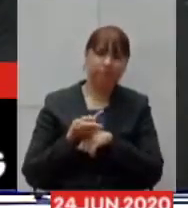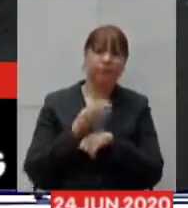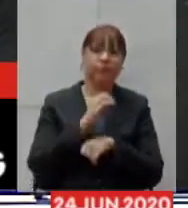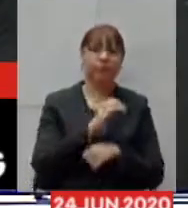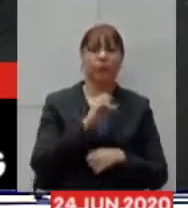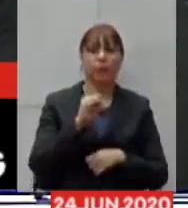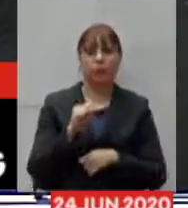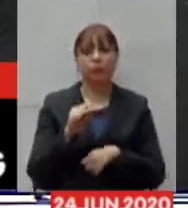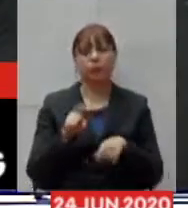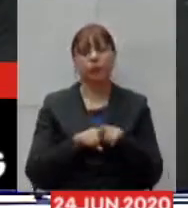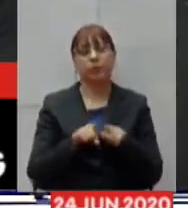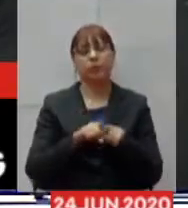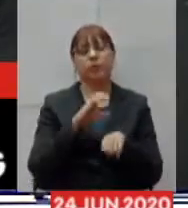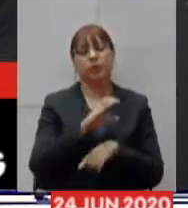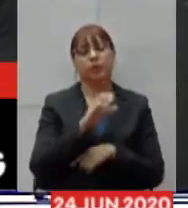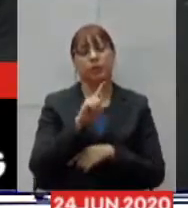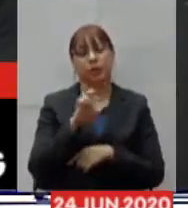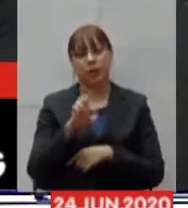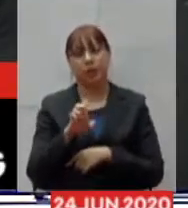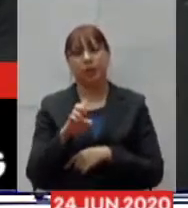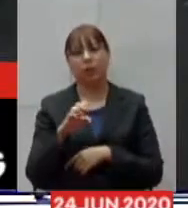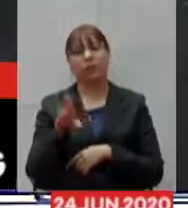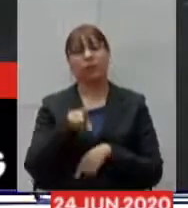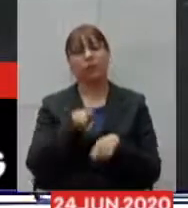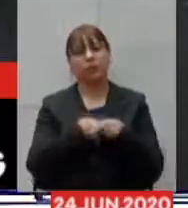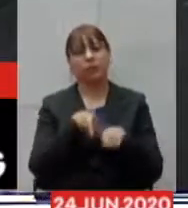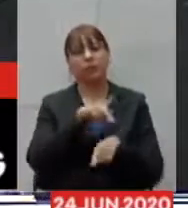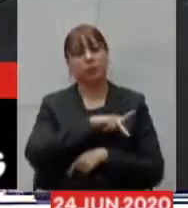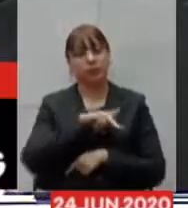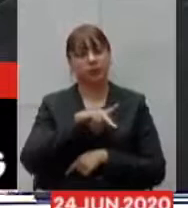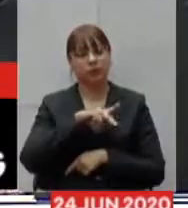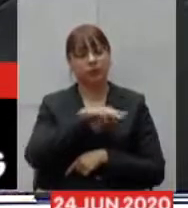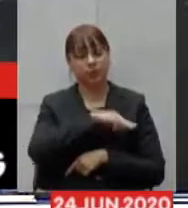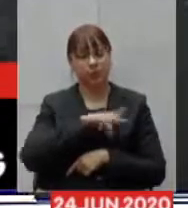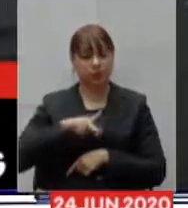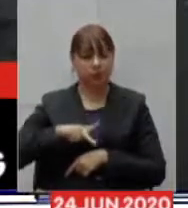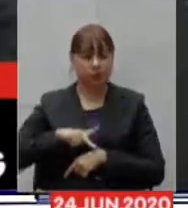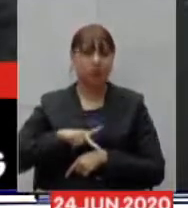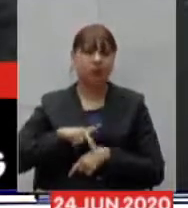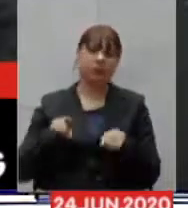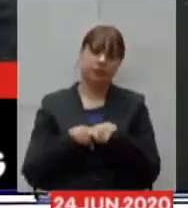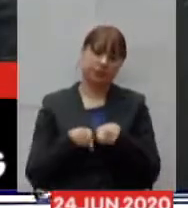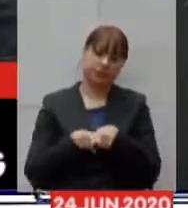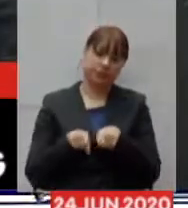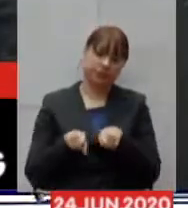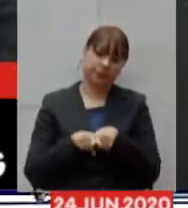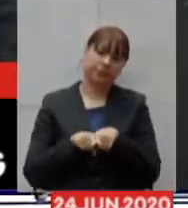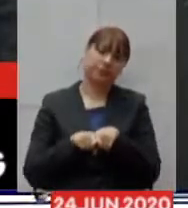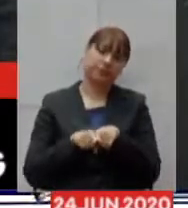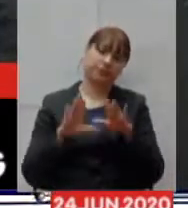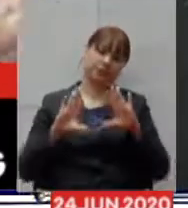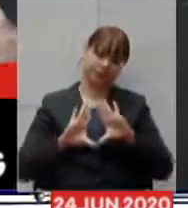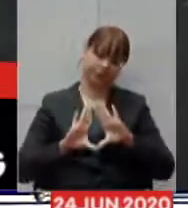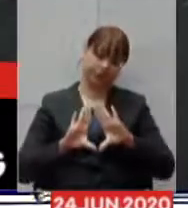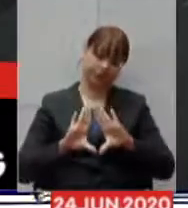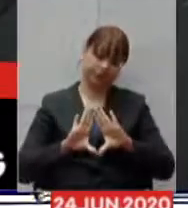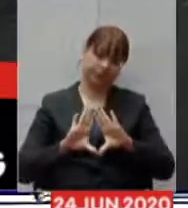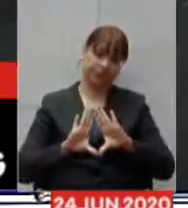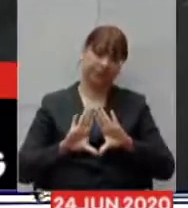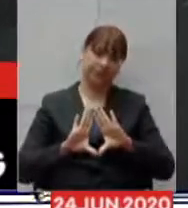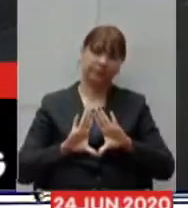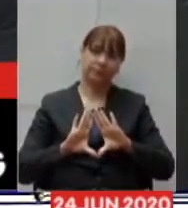CGE Ministério Público e Assembleia Legislativa então